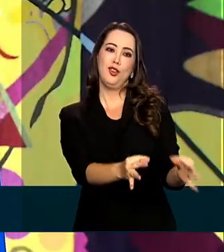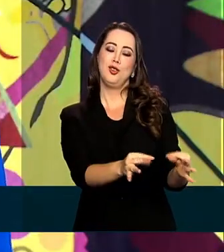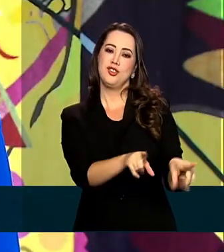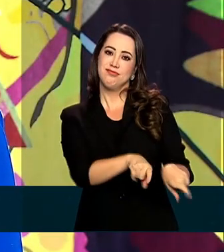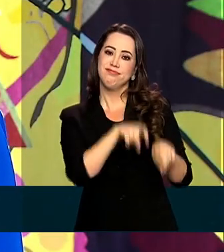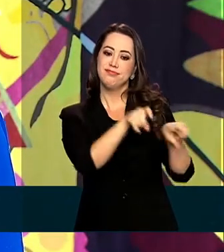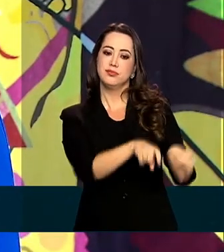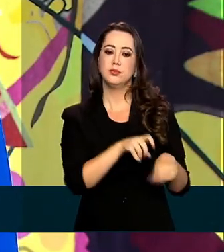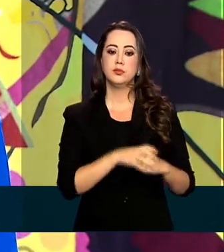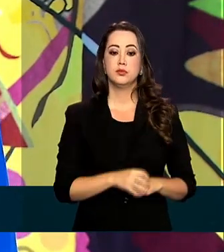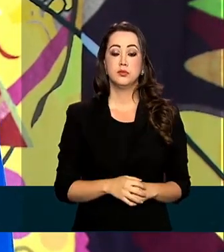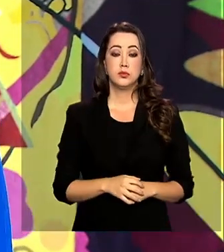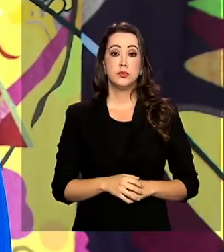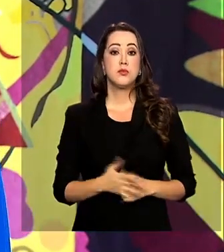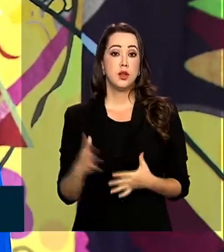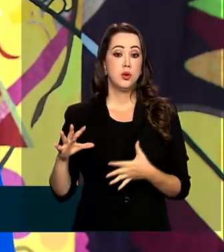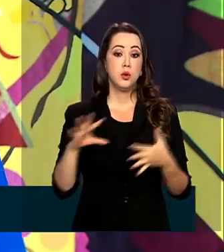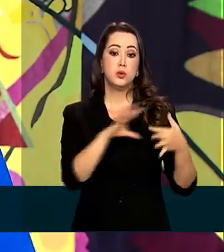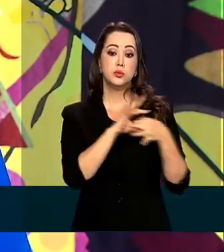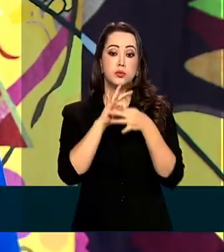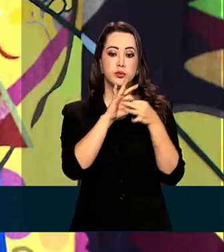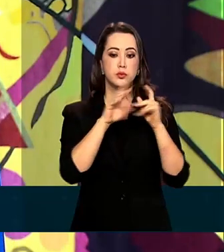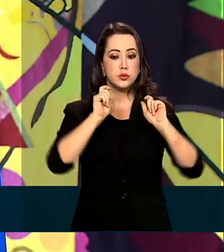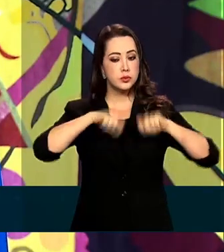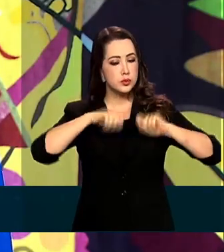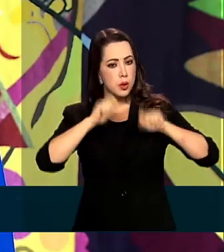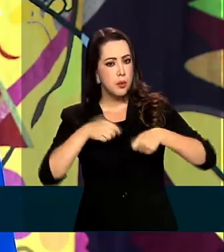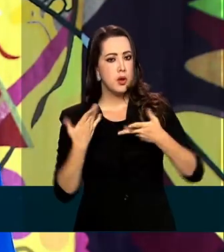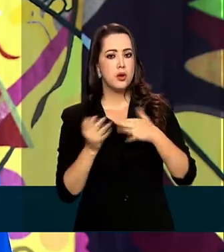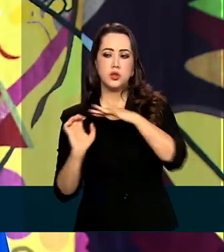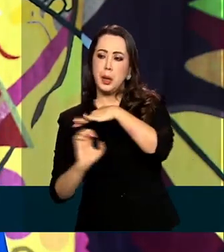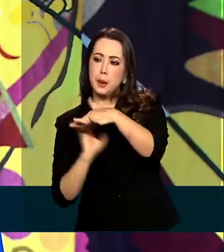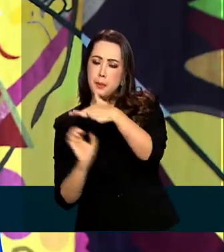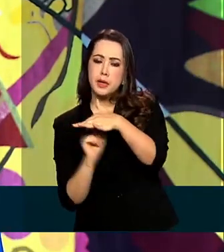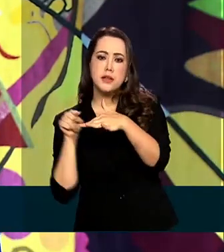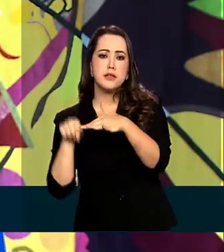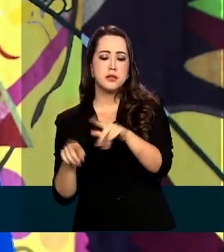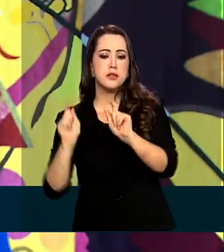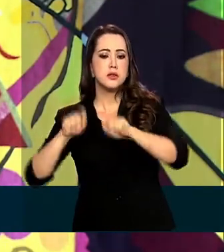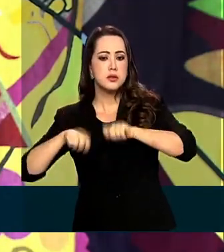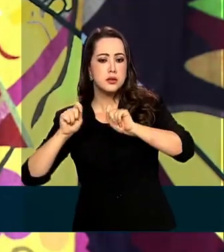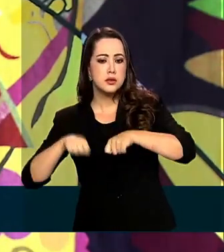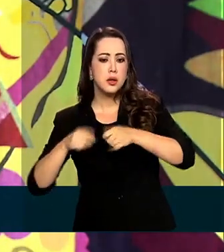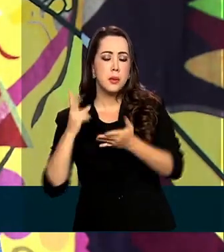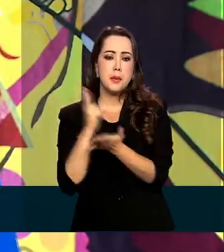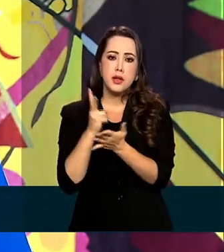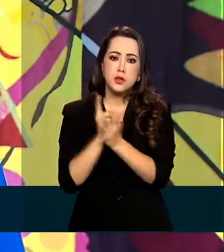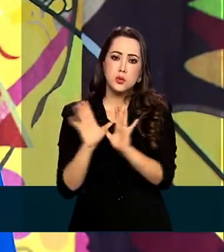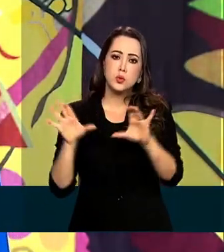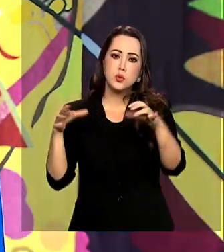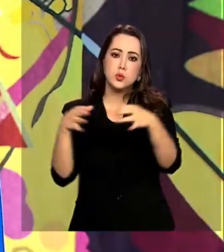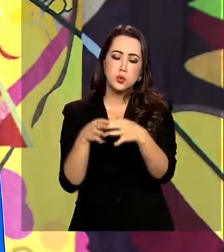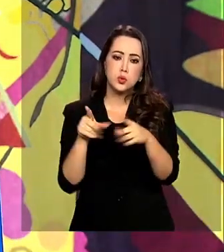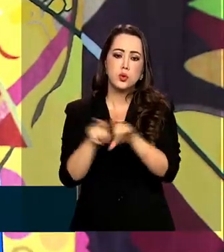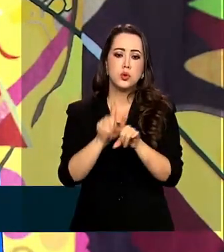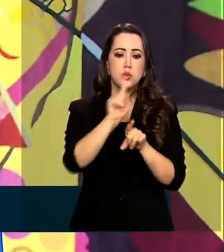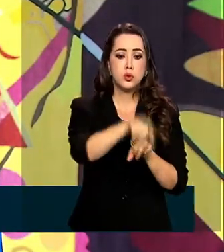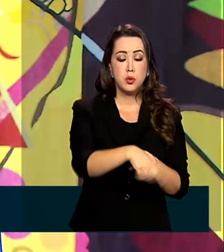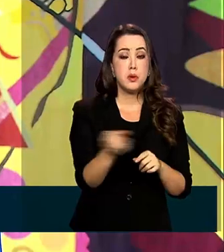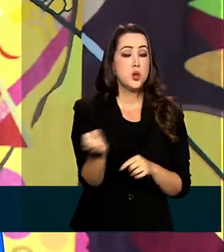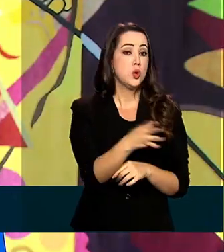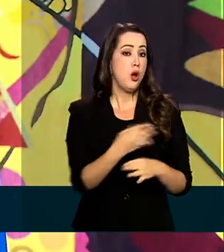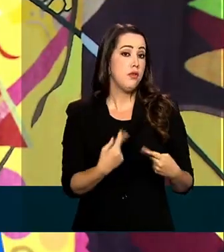A cooperação pode ser realizada entre empresas que pertencem à mesma cadeia produtiva, que pode gerar